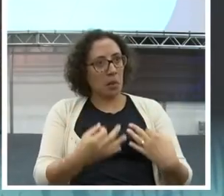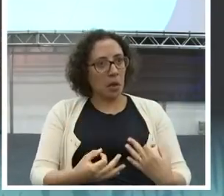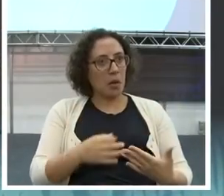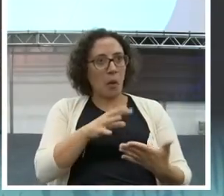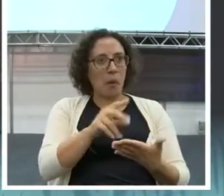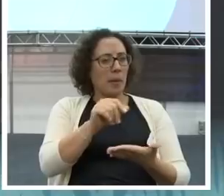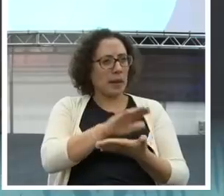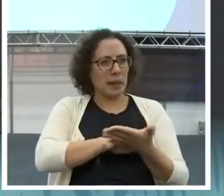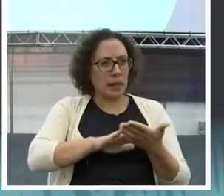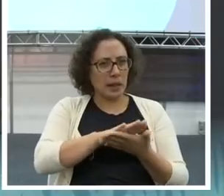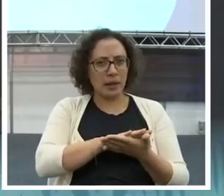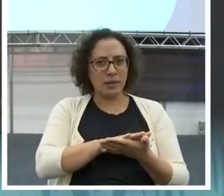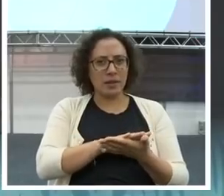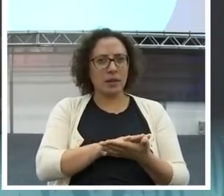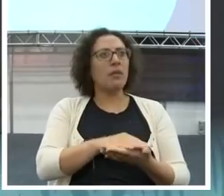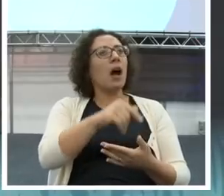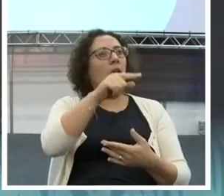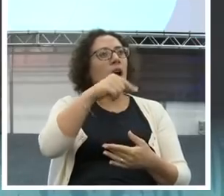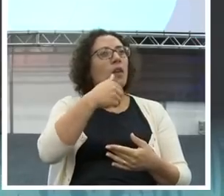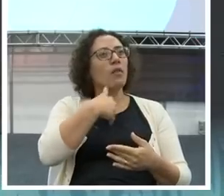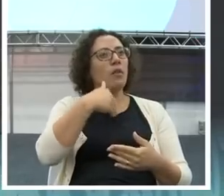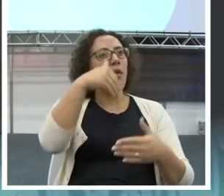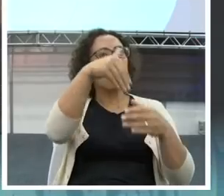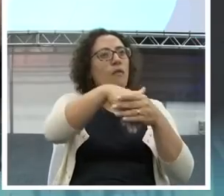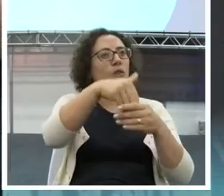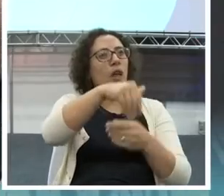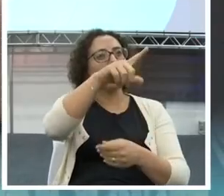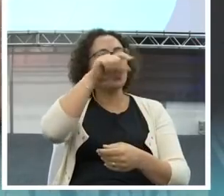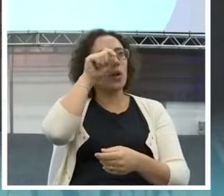Ah, vou votar naquele cara porque ele é honesto. Não, querido.